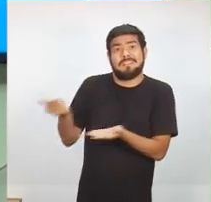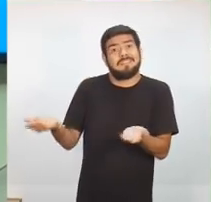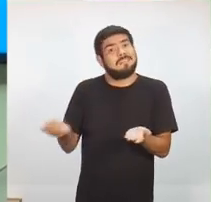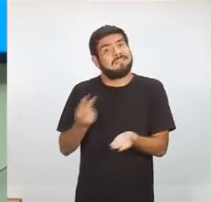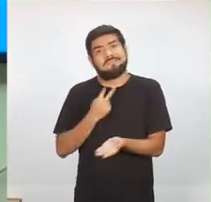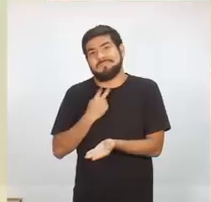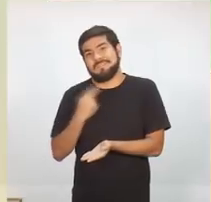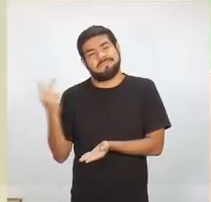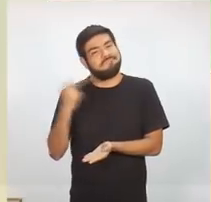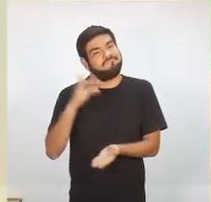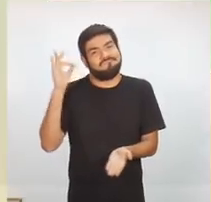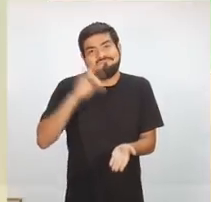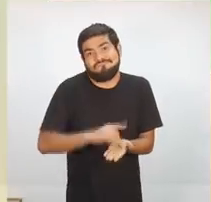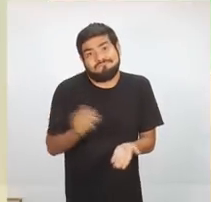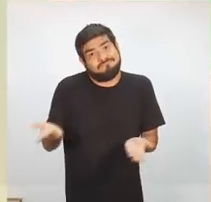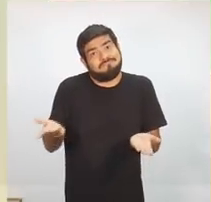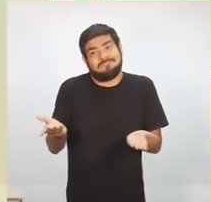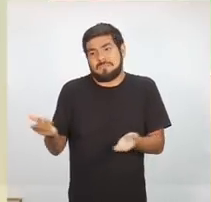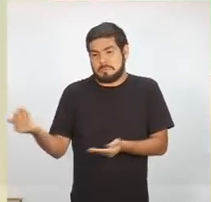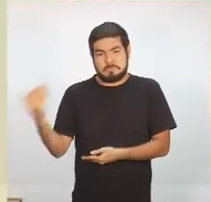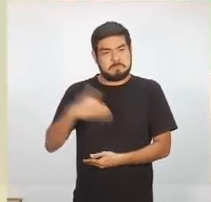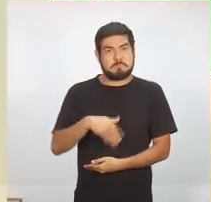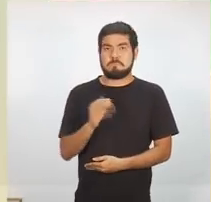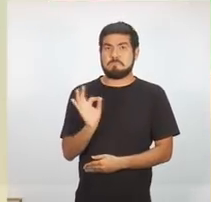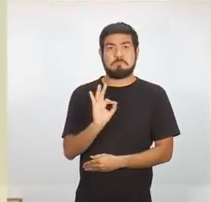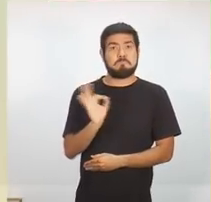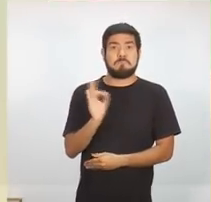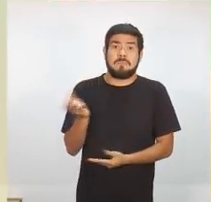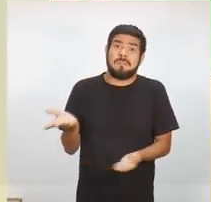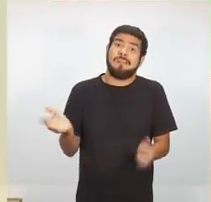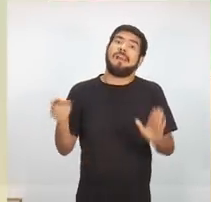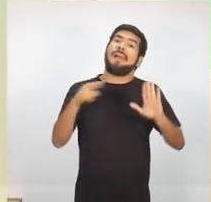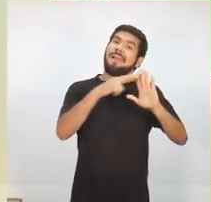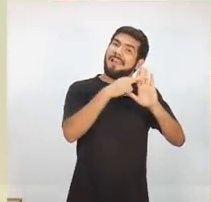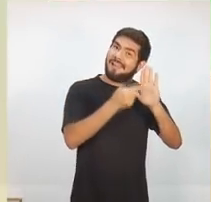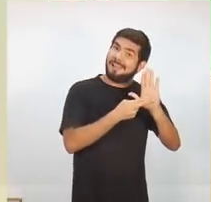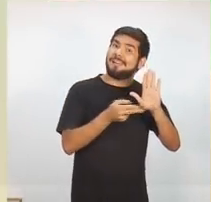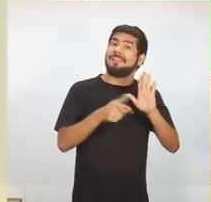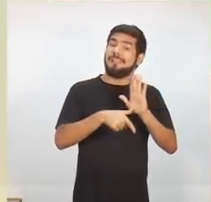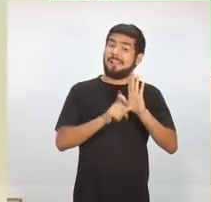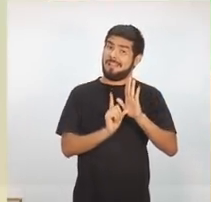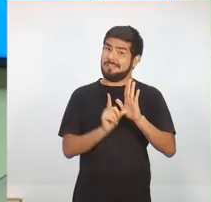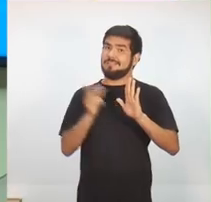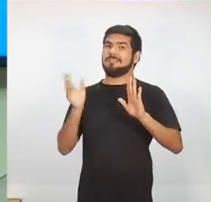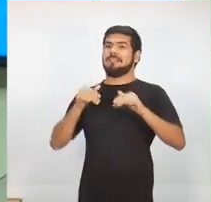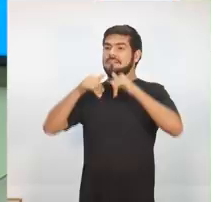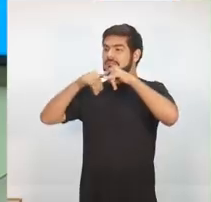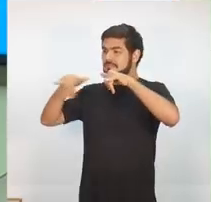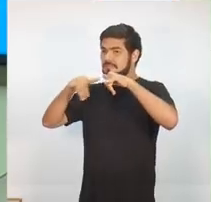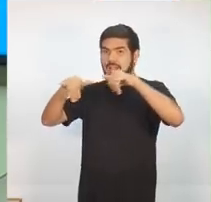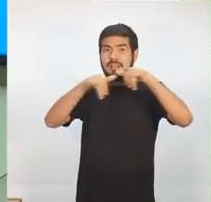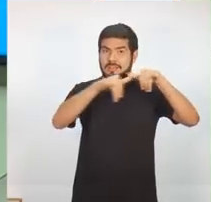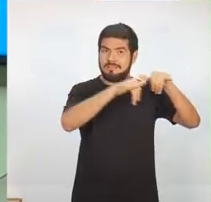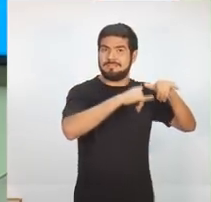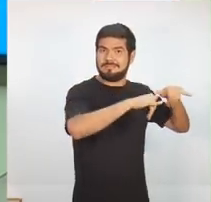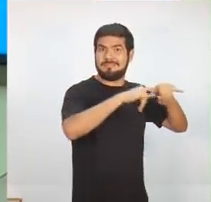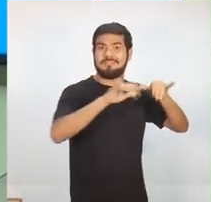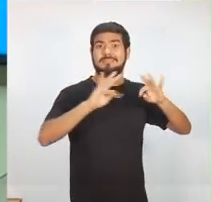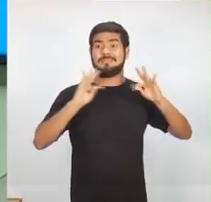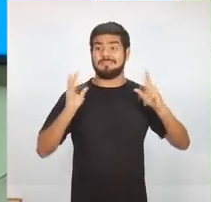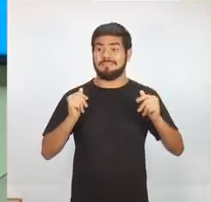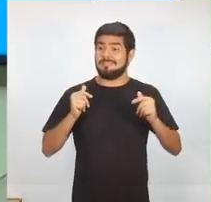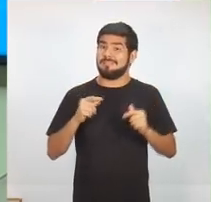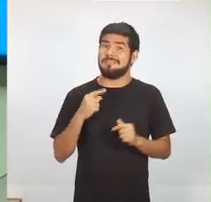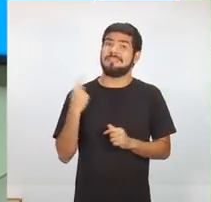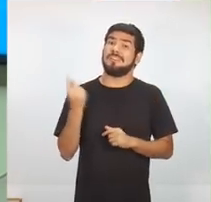não confirmou a presença e não compareceu. E, de acordo com as regras estabelecidas e divulgadas para os assessores dos outros candidatos,